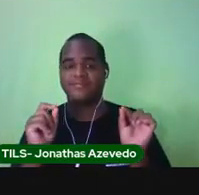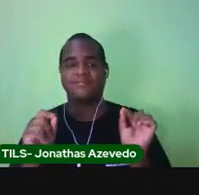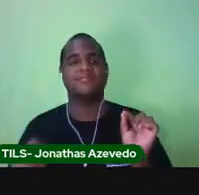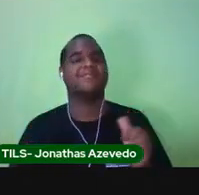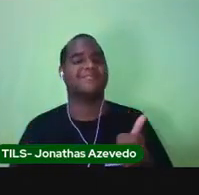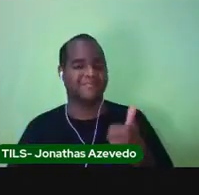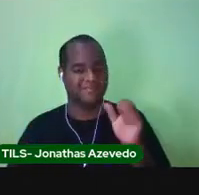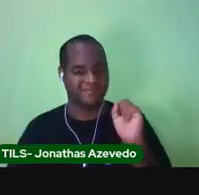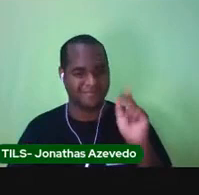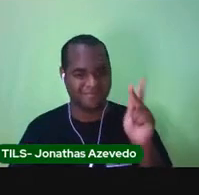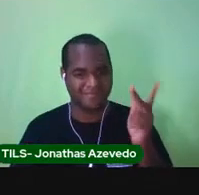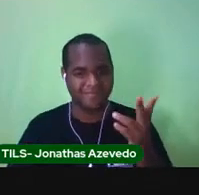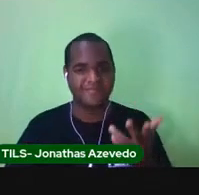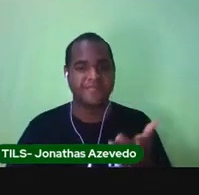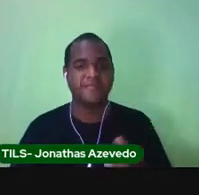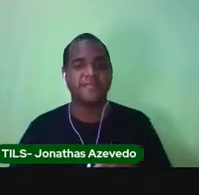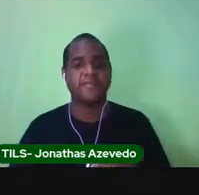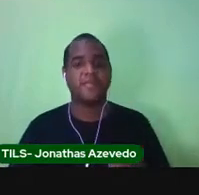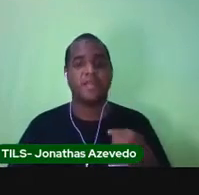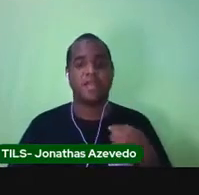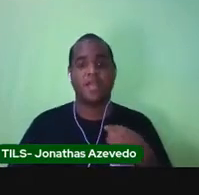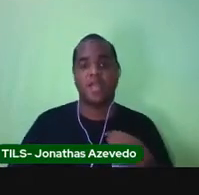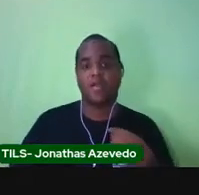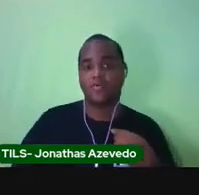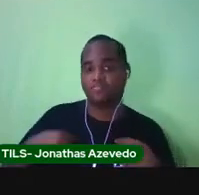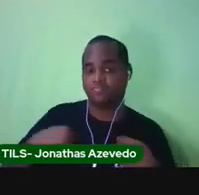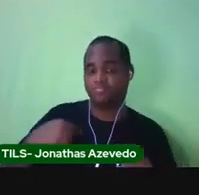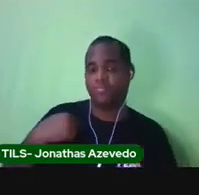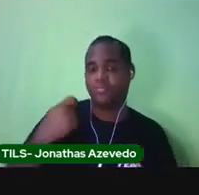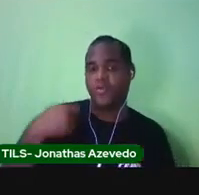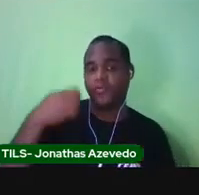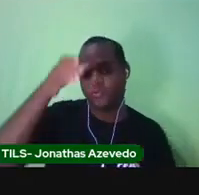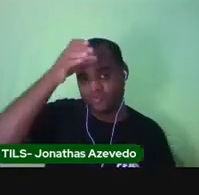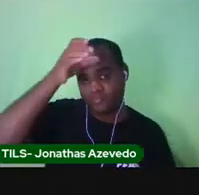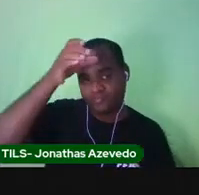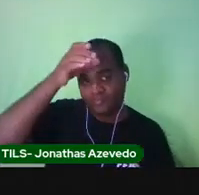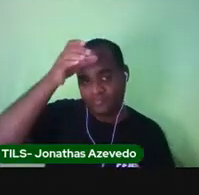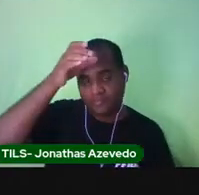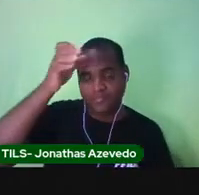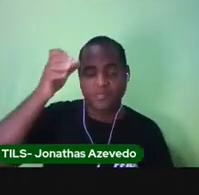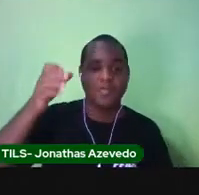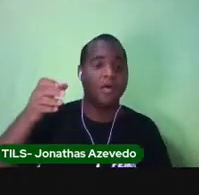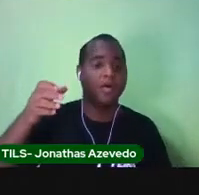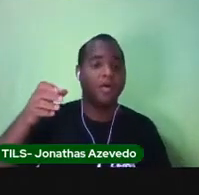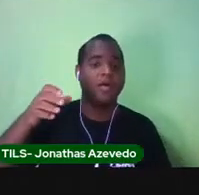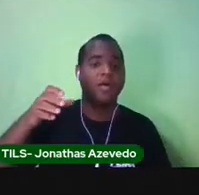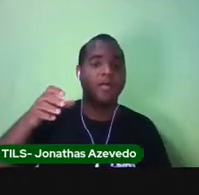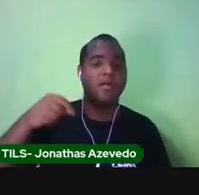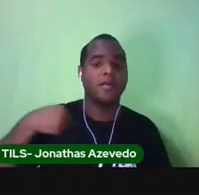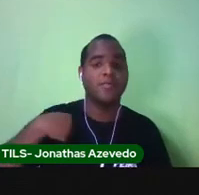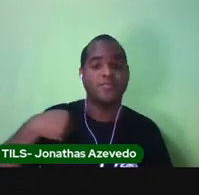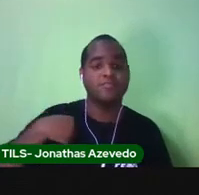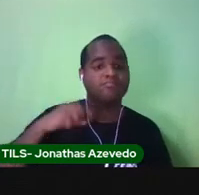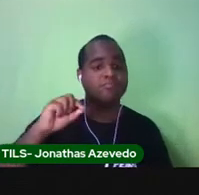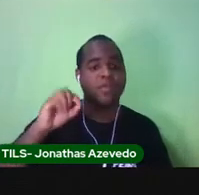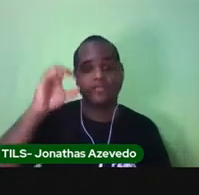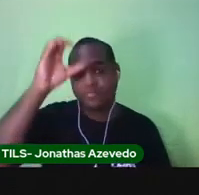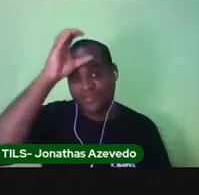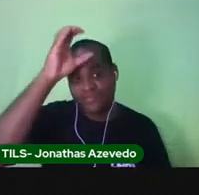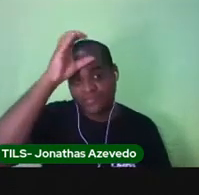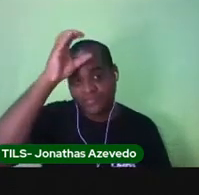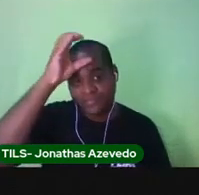Combinado. Eu sou dos meus tios. O que é que eu sou dos meus tios?